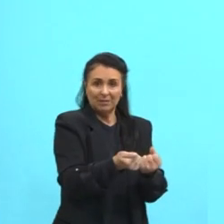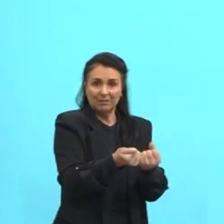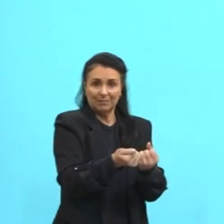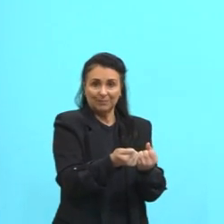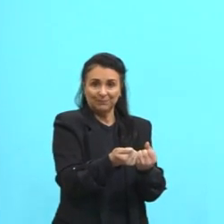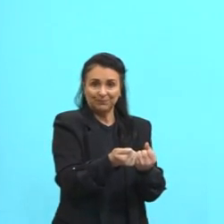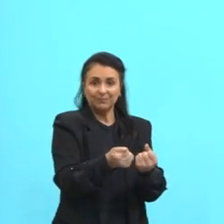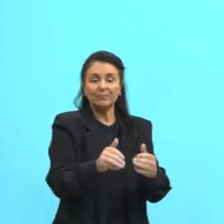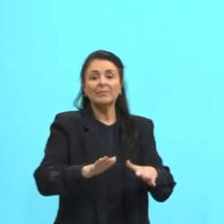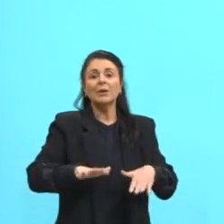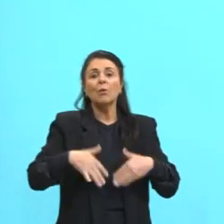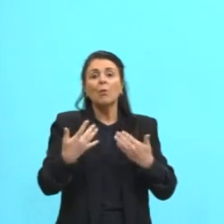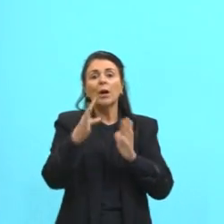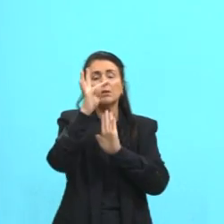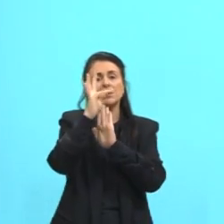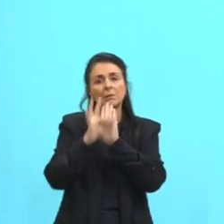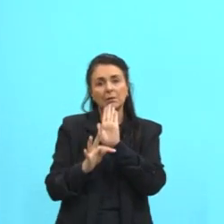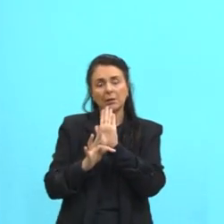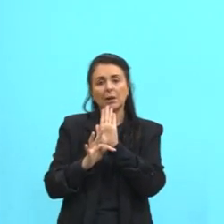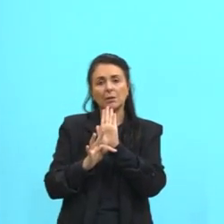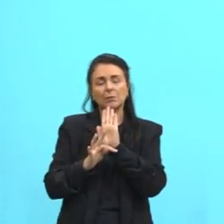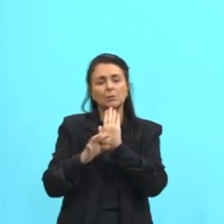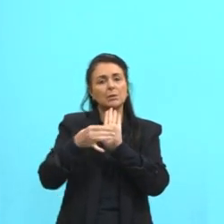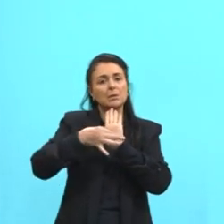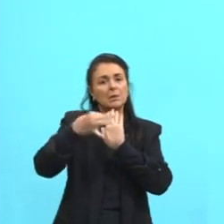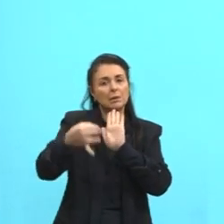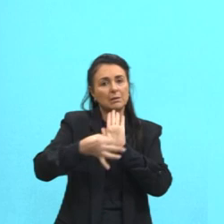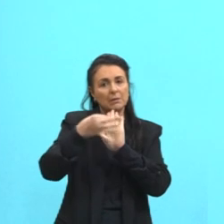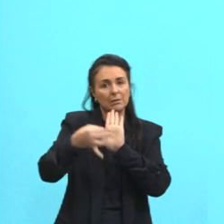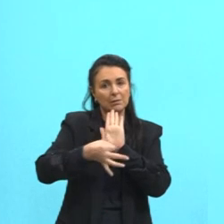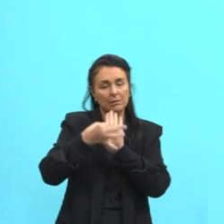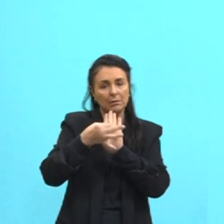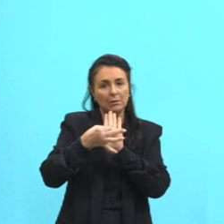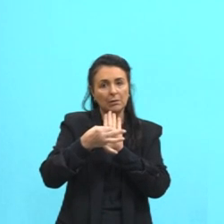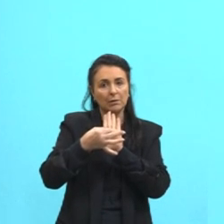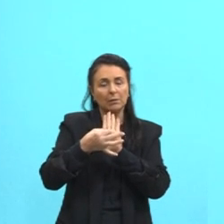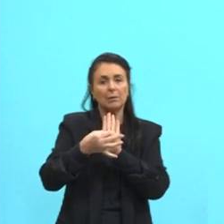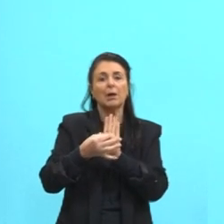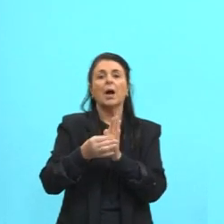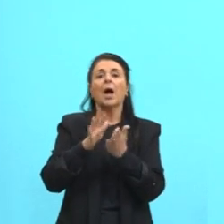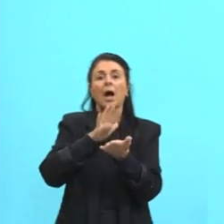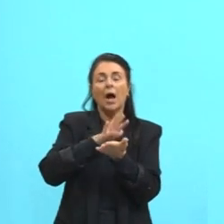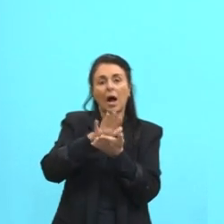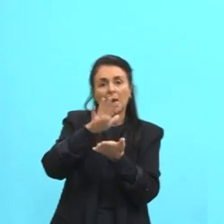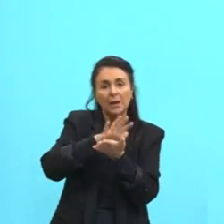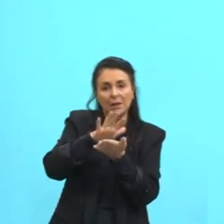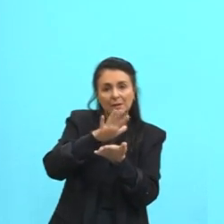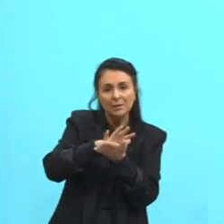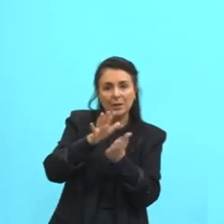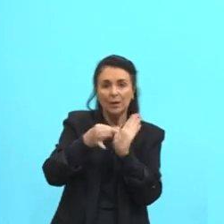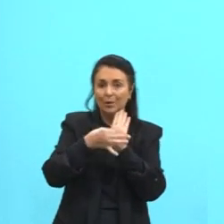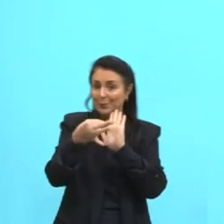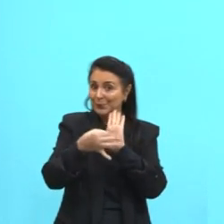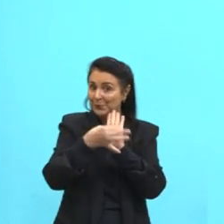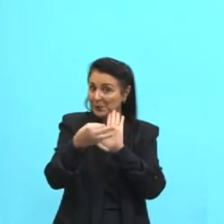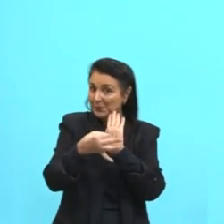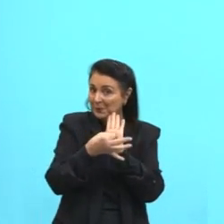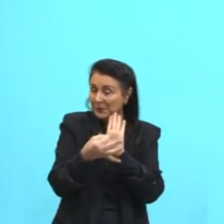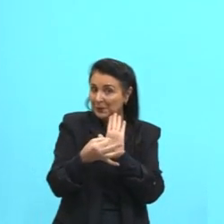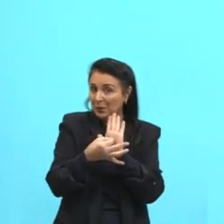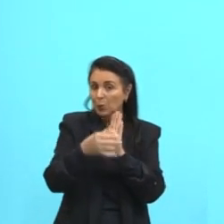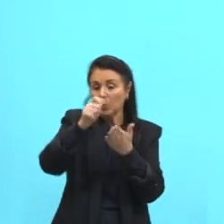que vão para o ramo do argumentativo? Artigos de opinião, abaixo assinados,